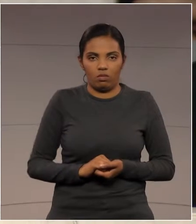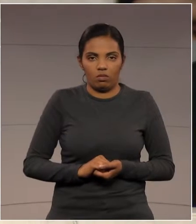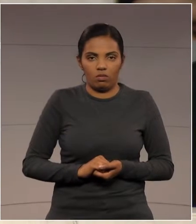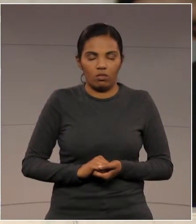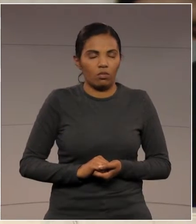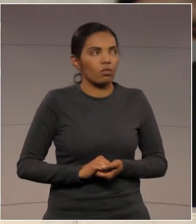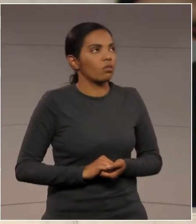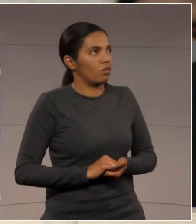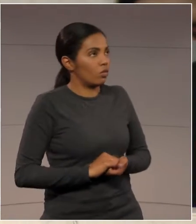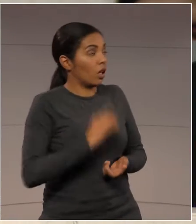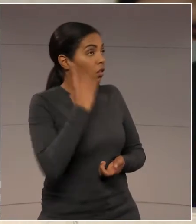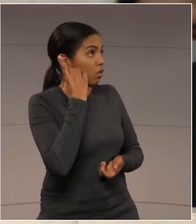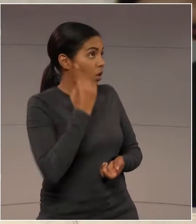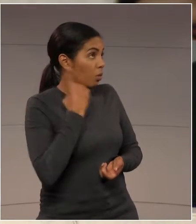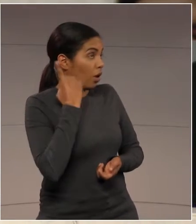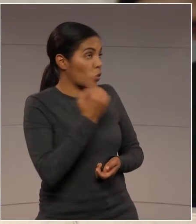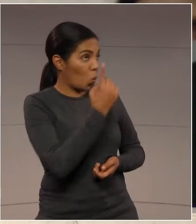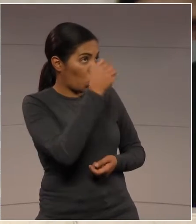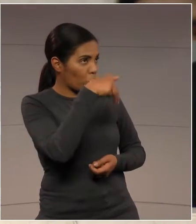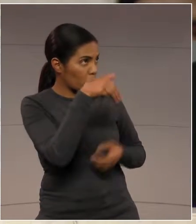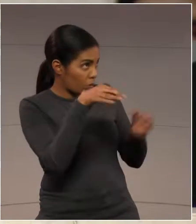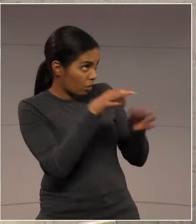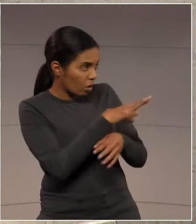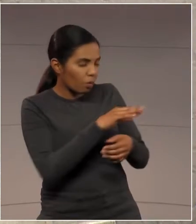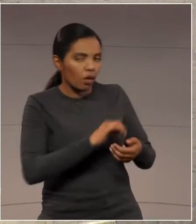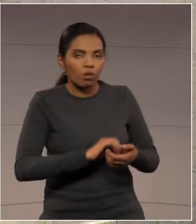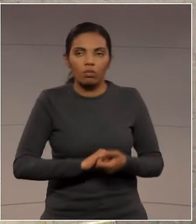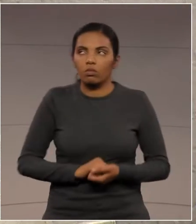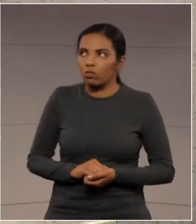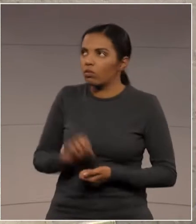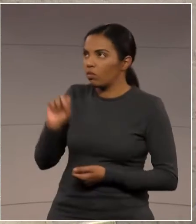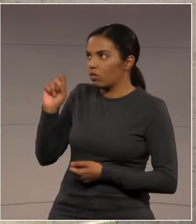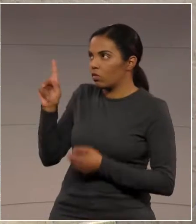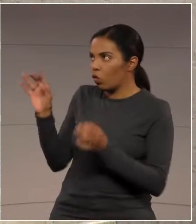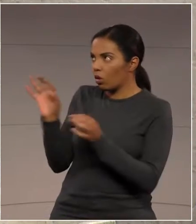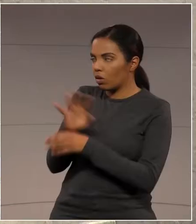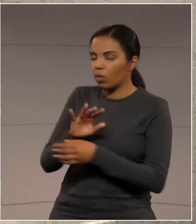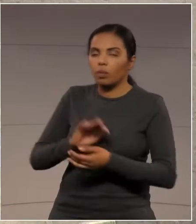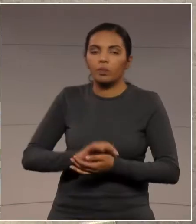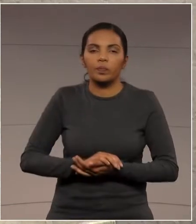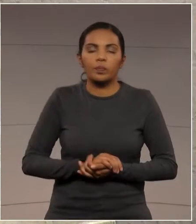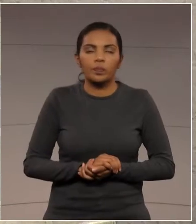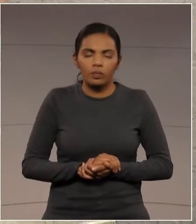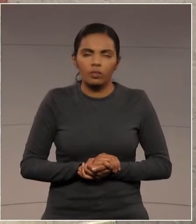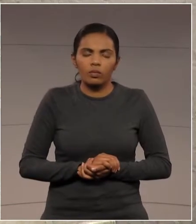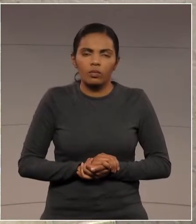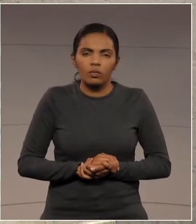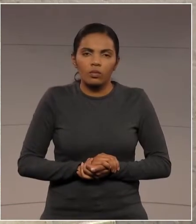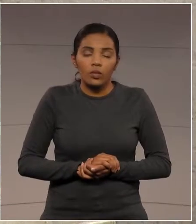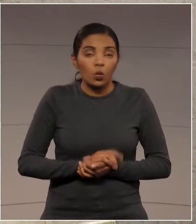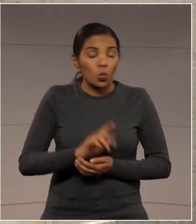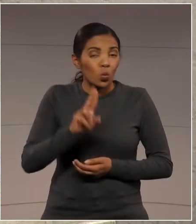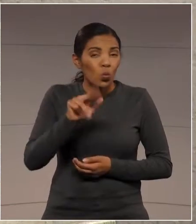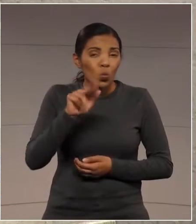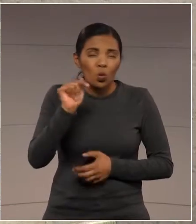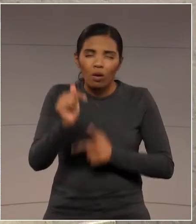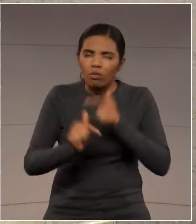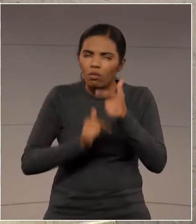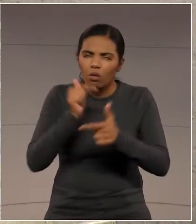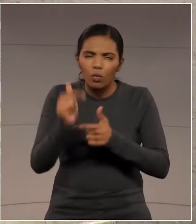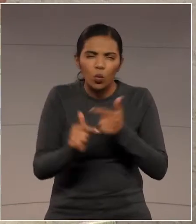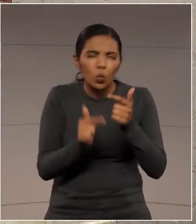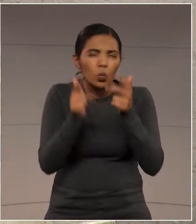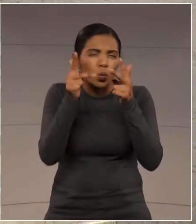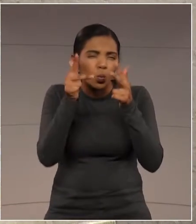Deputado, Vossa Excelência, tem um minuto para concluir. Vou concluir. Um trabalho esse jamais visto aqui no Brasil